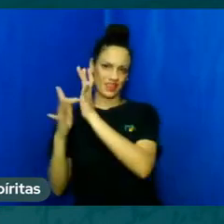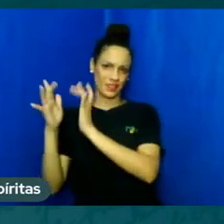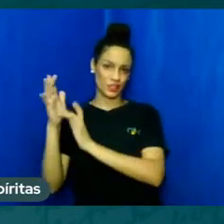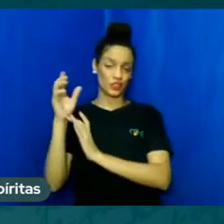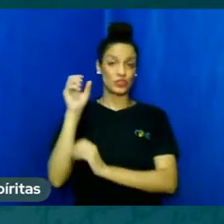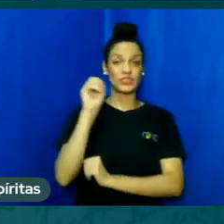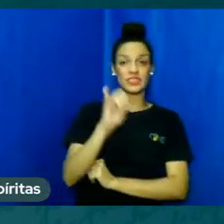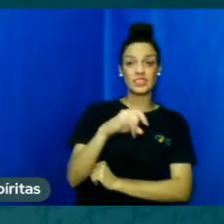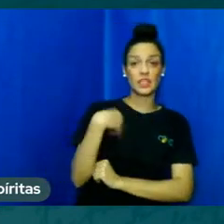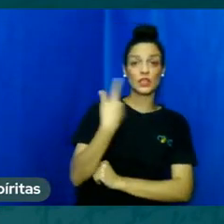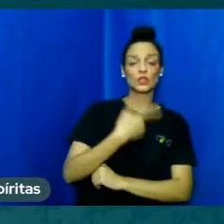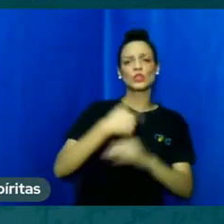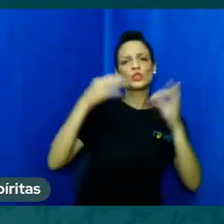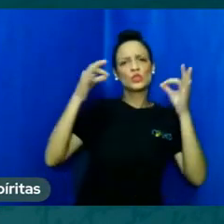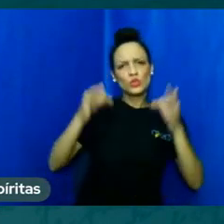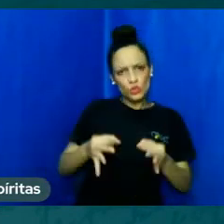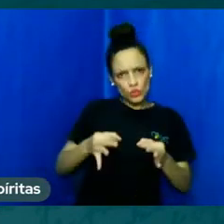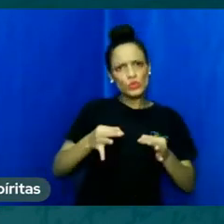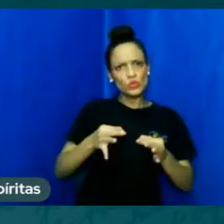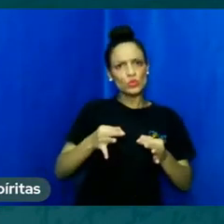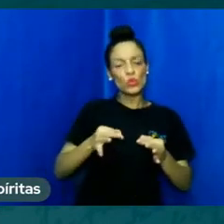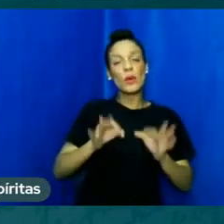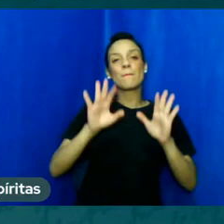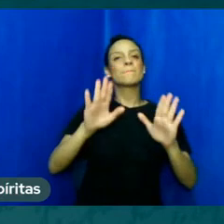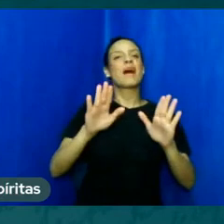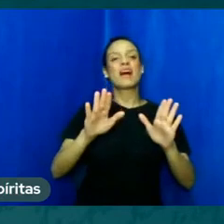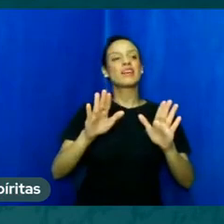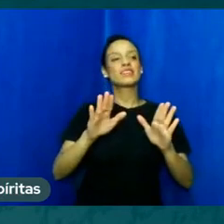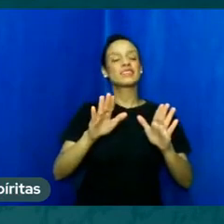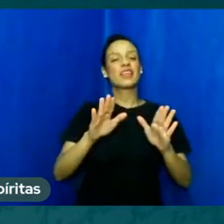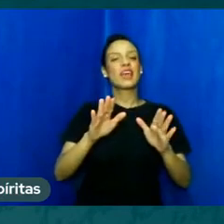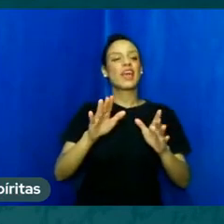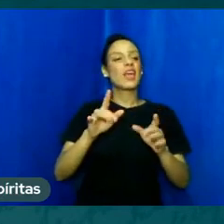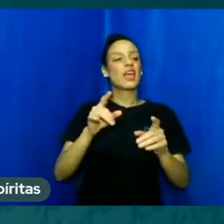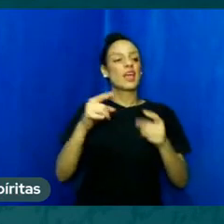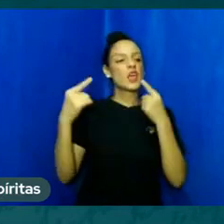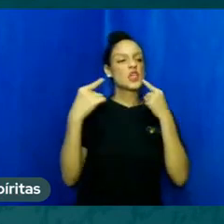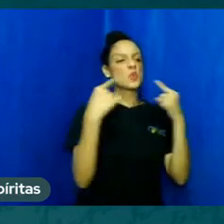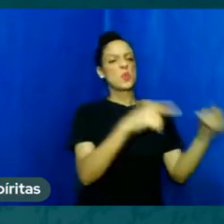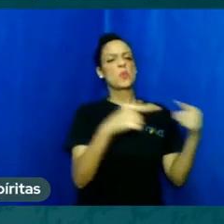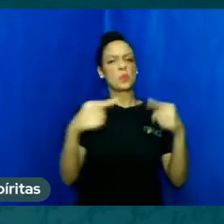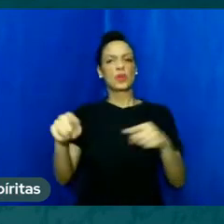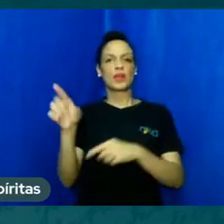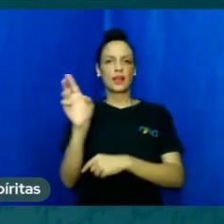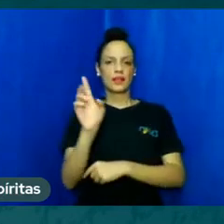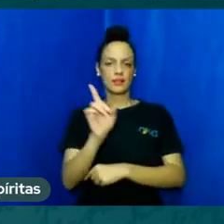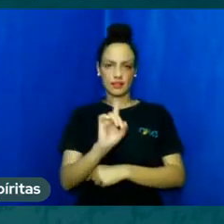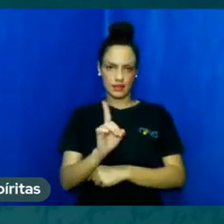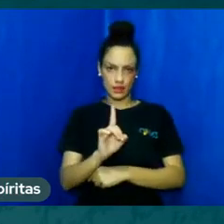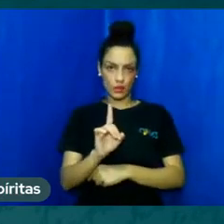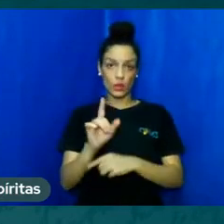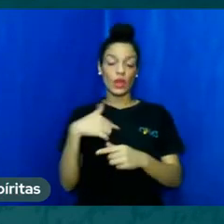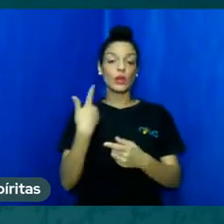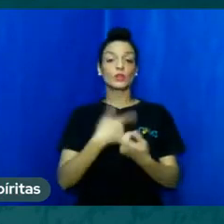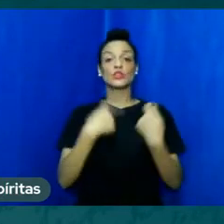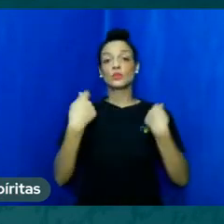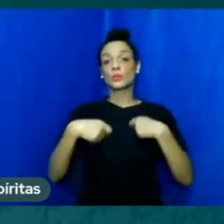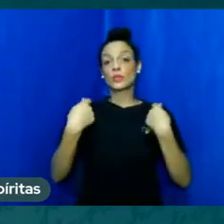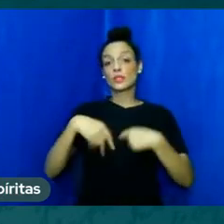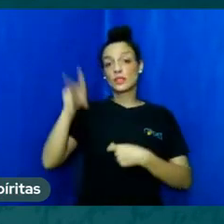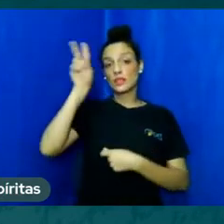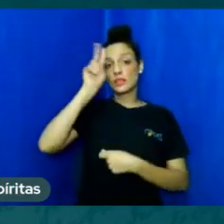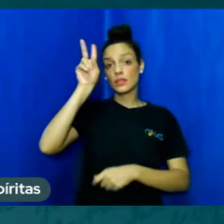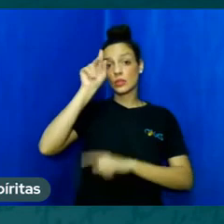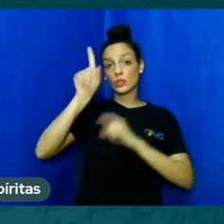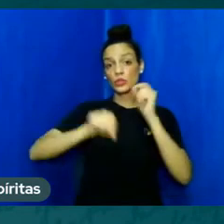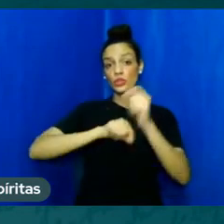justos sem sermos justiceiros nós precisamos galgar três degraus de virtudes trazidas lá trazidos